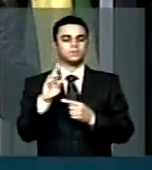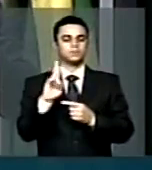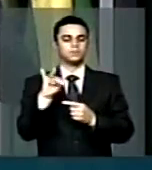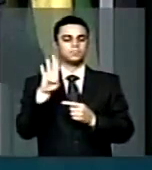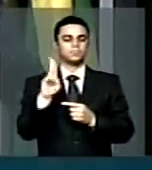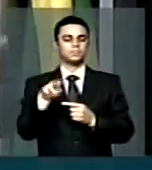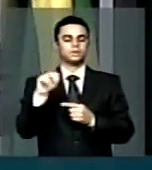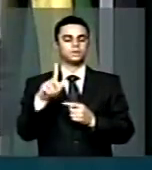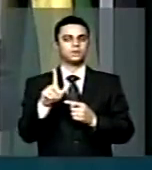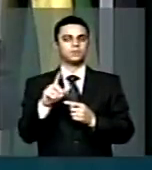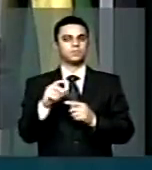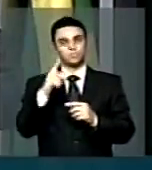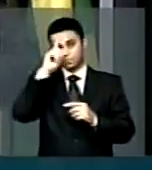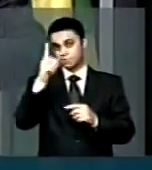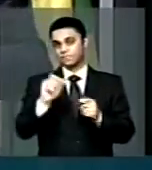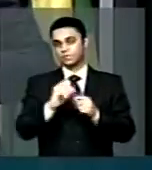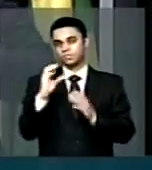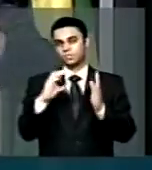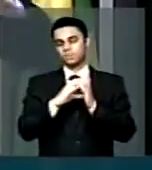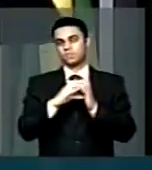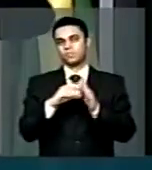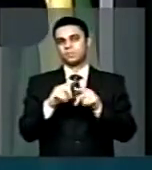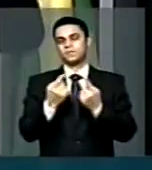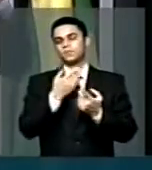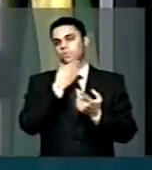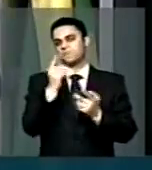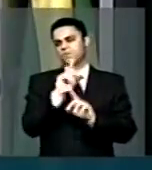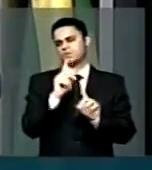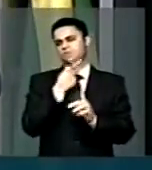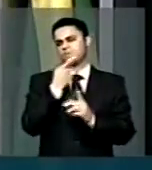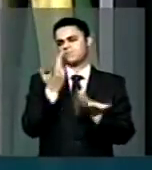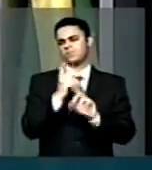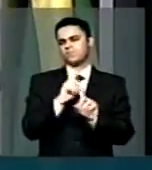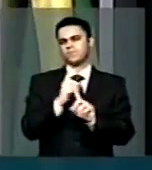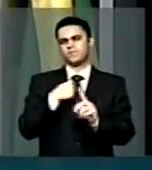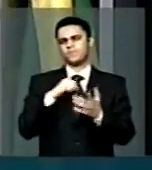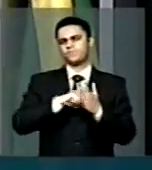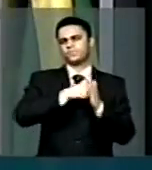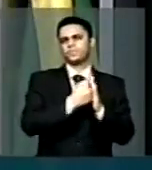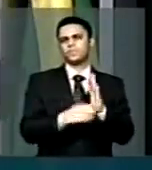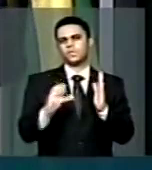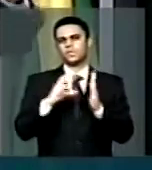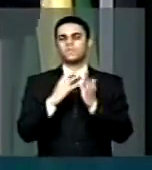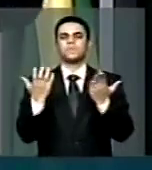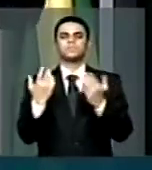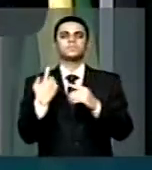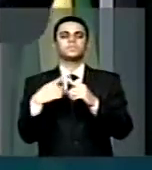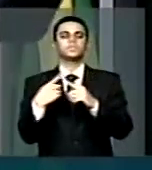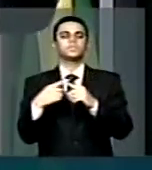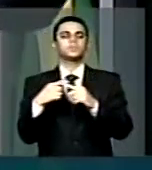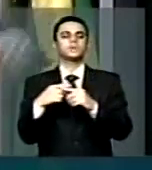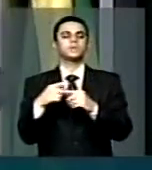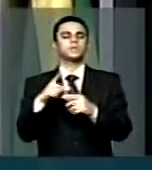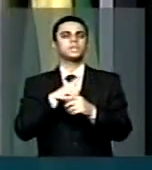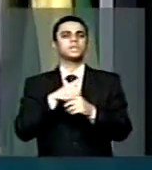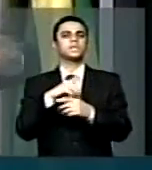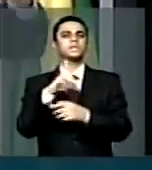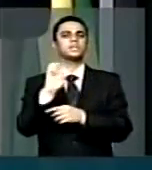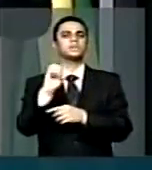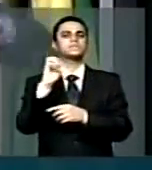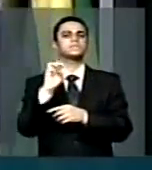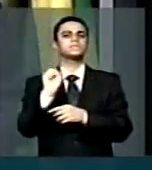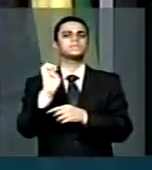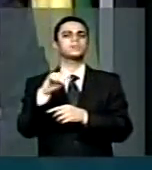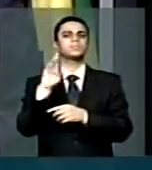mandou fazer o concurso. E esse cara vai dizer, não, eu vou anular o concurso que todo desembargador honesto